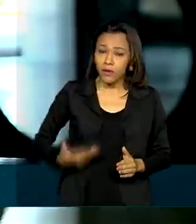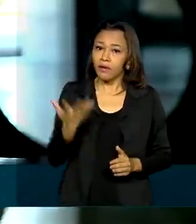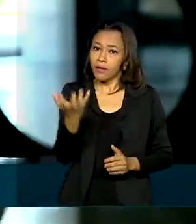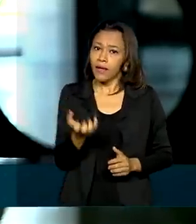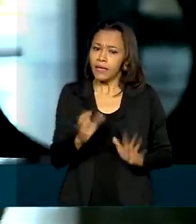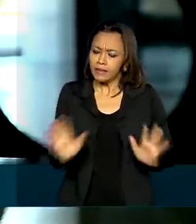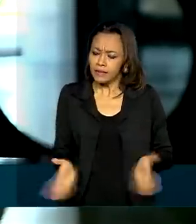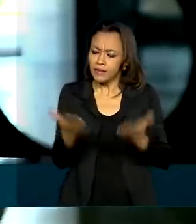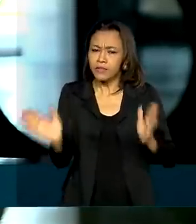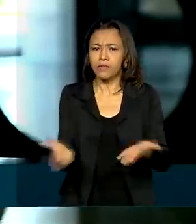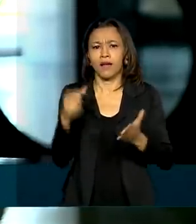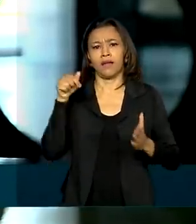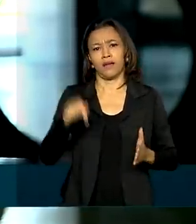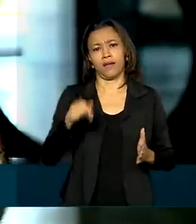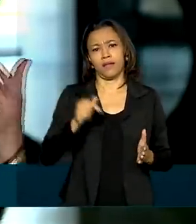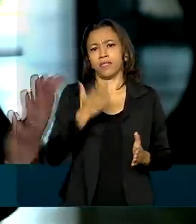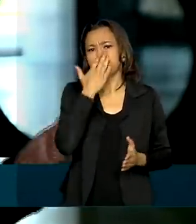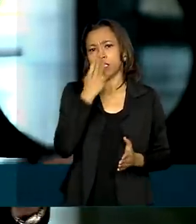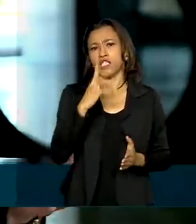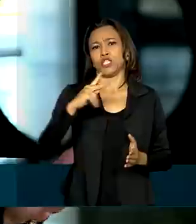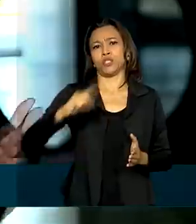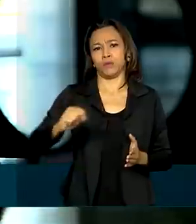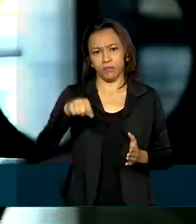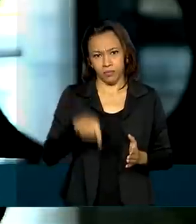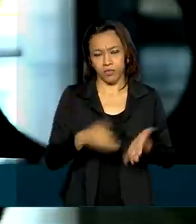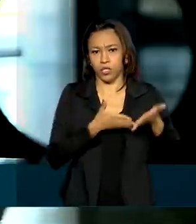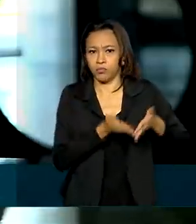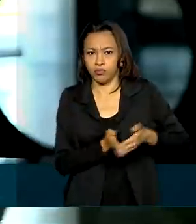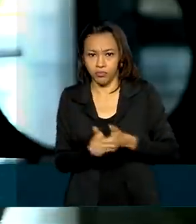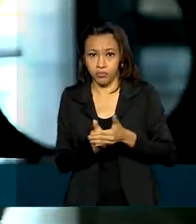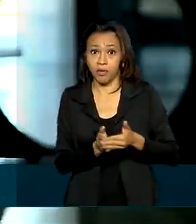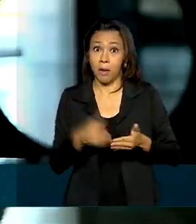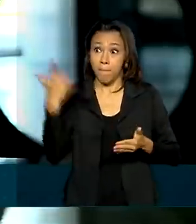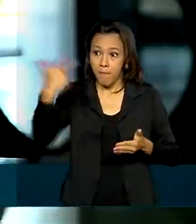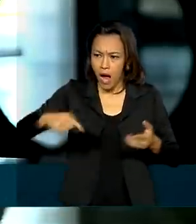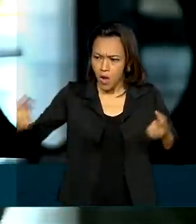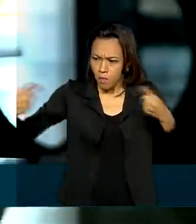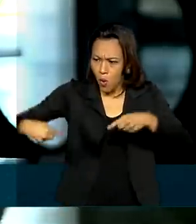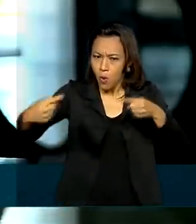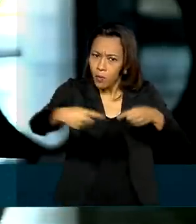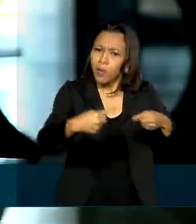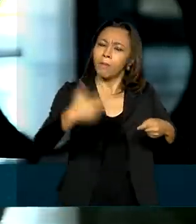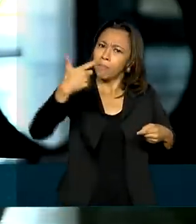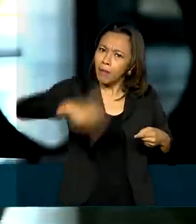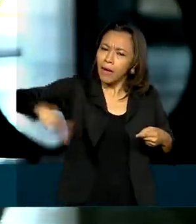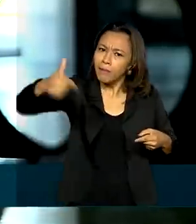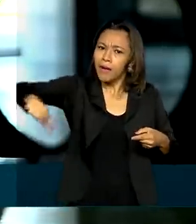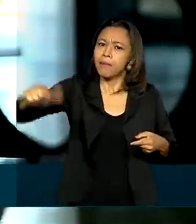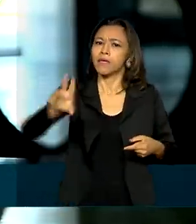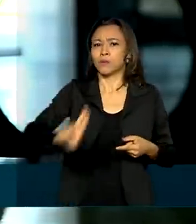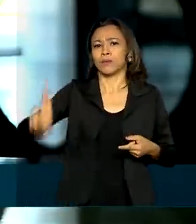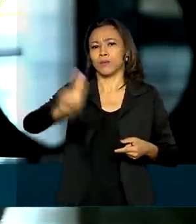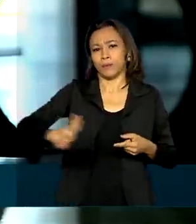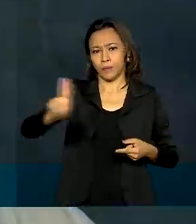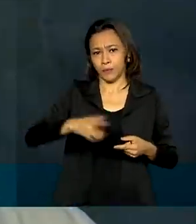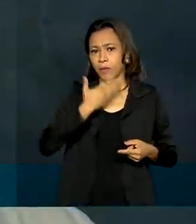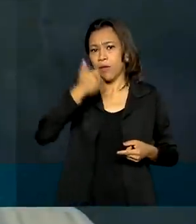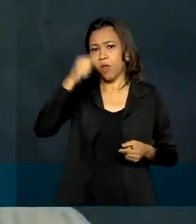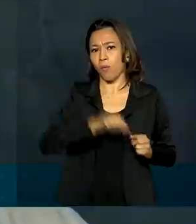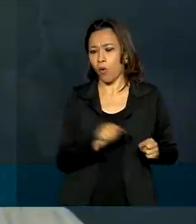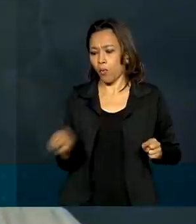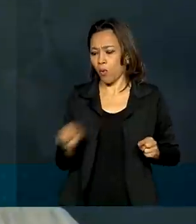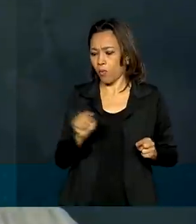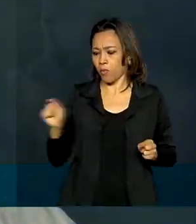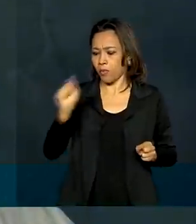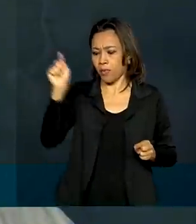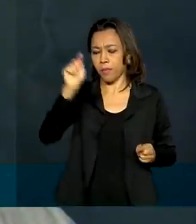aquaviário e, com isso, ampliar a concorrência, criar novas rotas e reduzir custos na navegação entre os portos. É